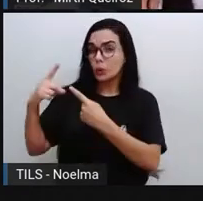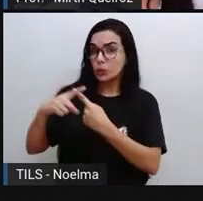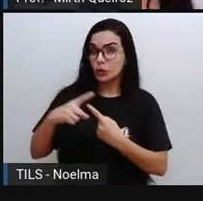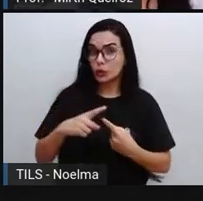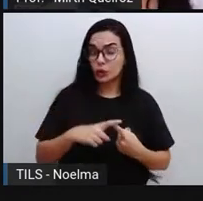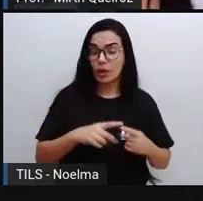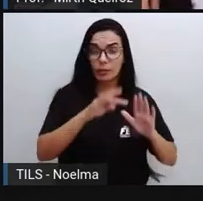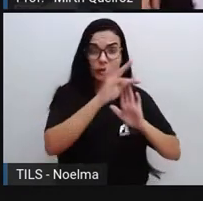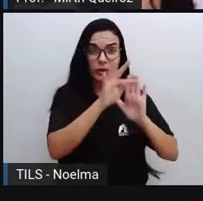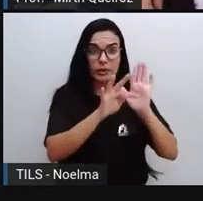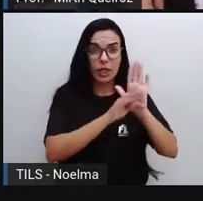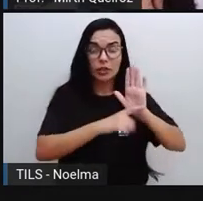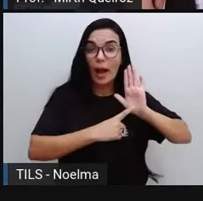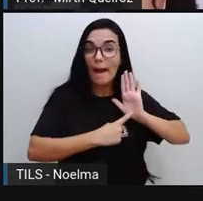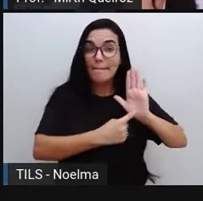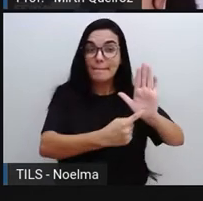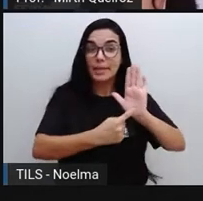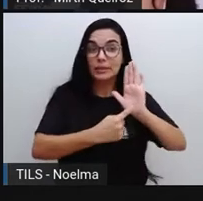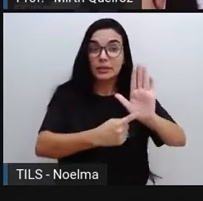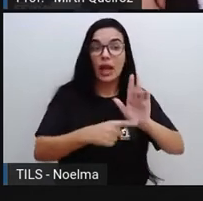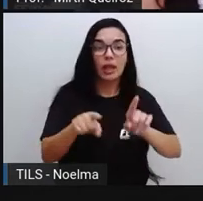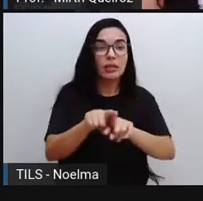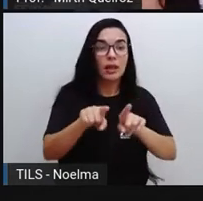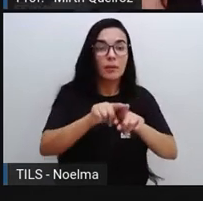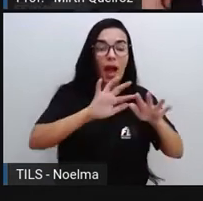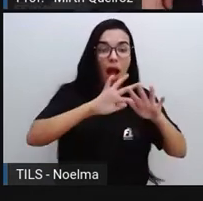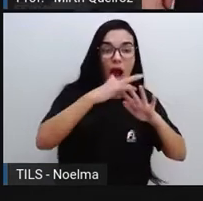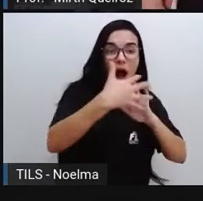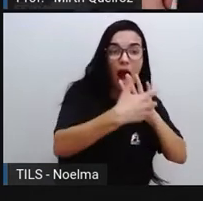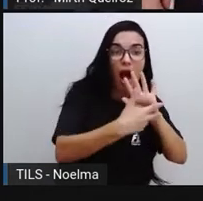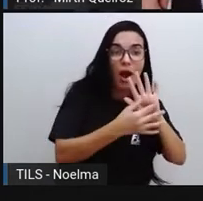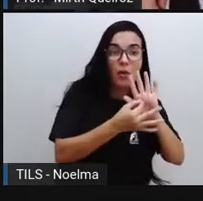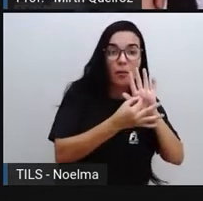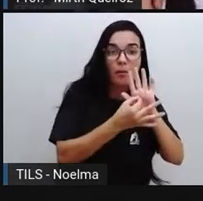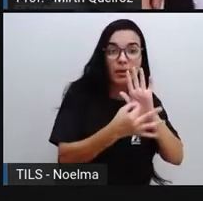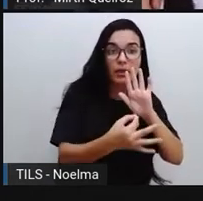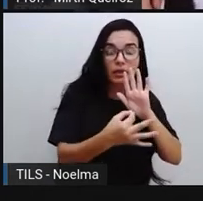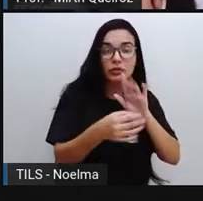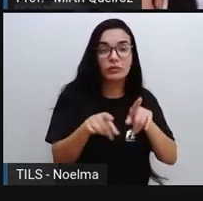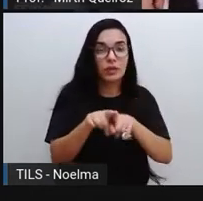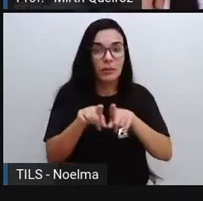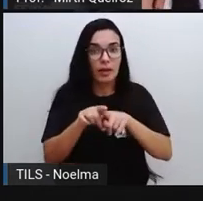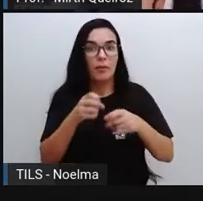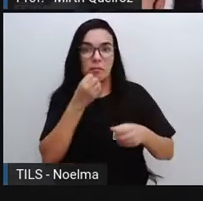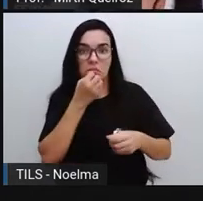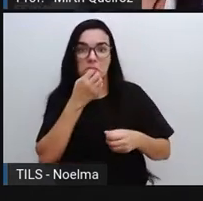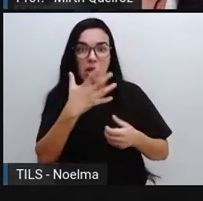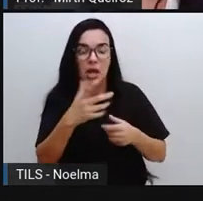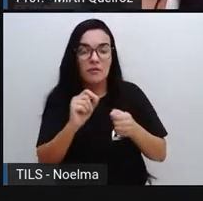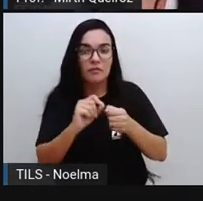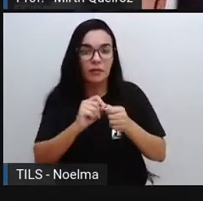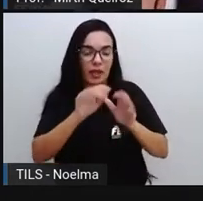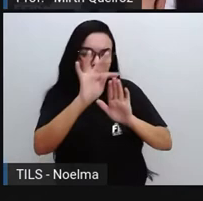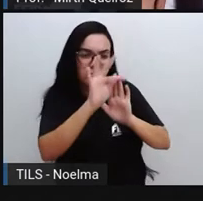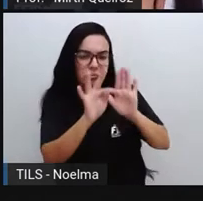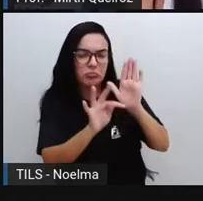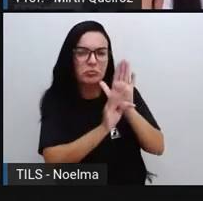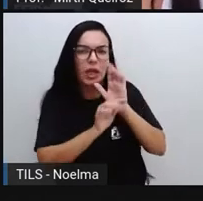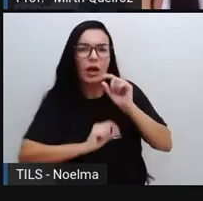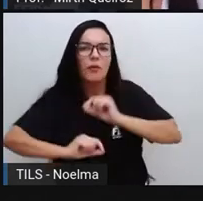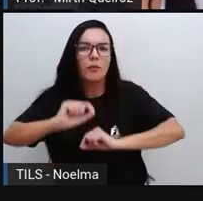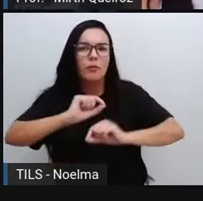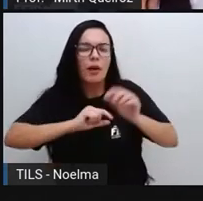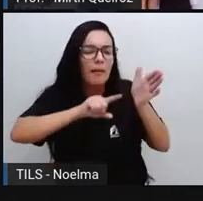expositivo e argumentativo, mais elaborado, obviamente, e que são produzidos mediante o quê?